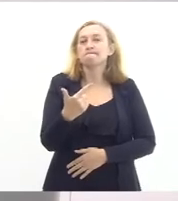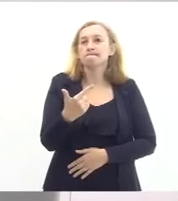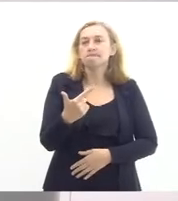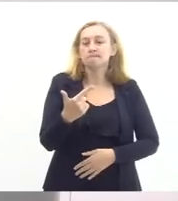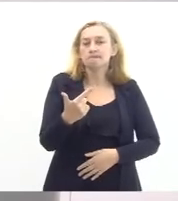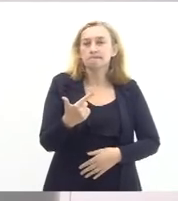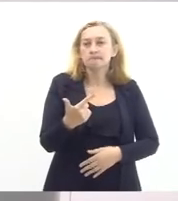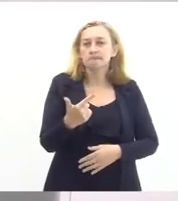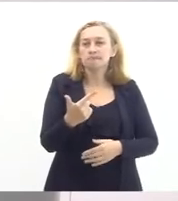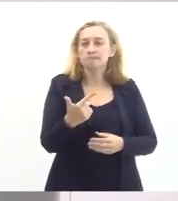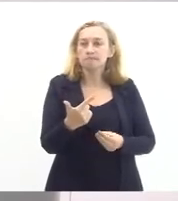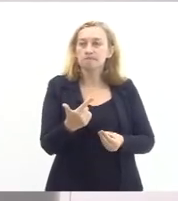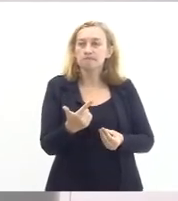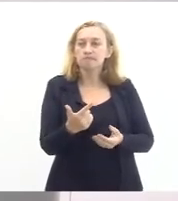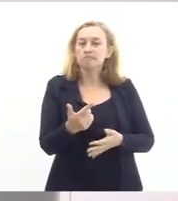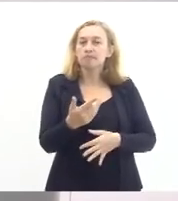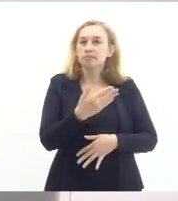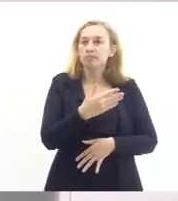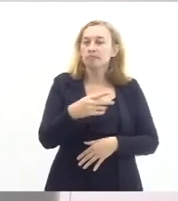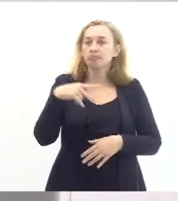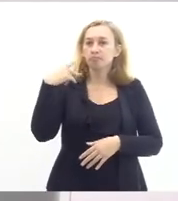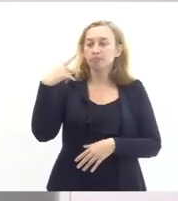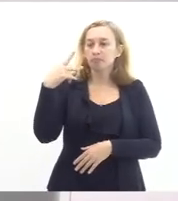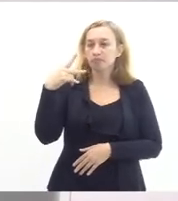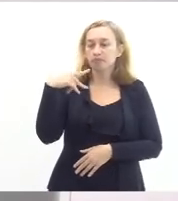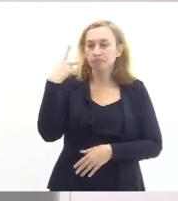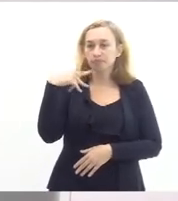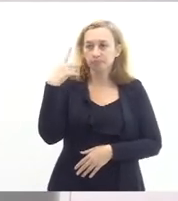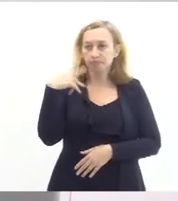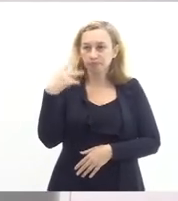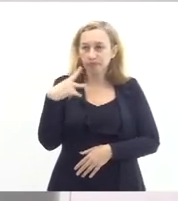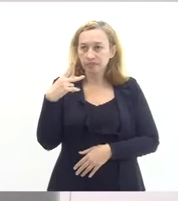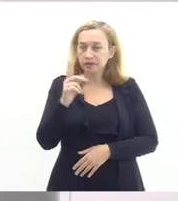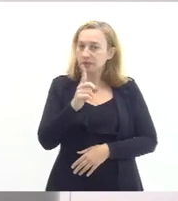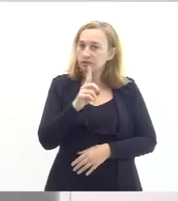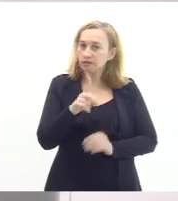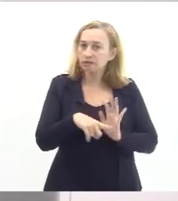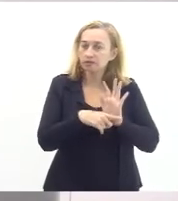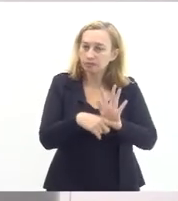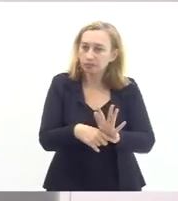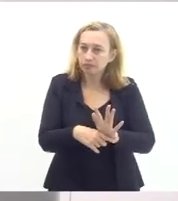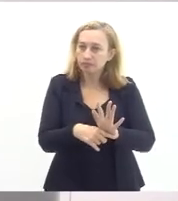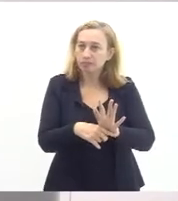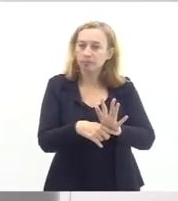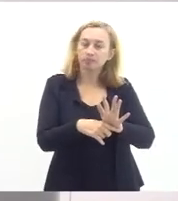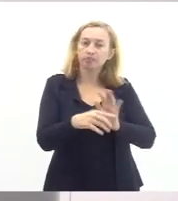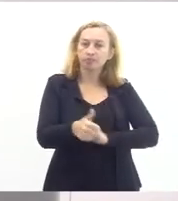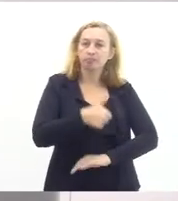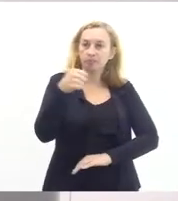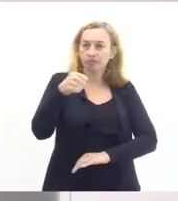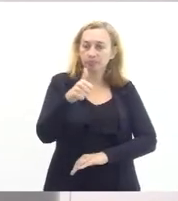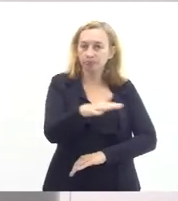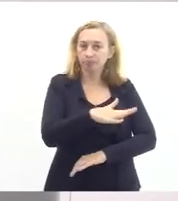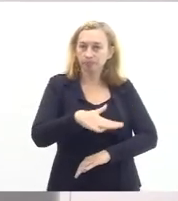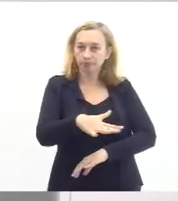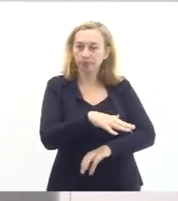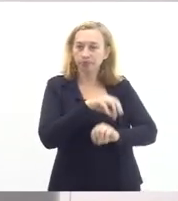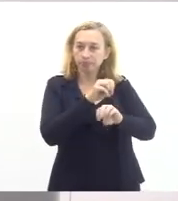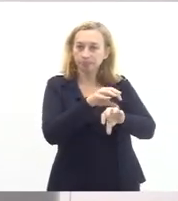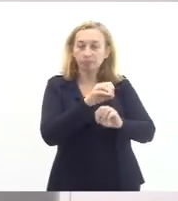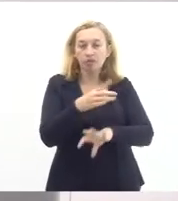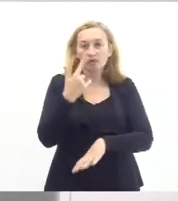nossa problemática nós tentamos negociar com a Patrícia essa questão das 132